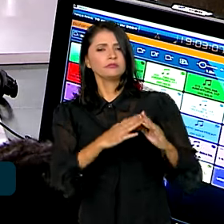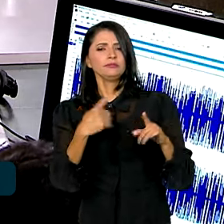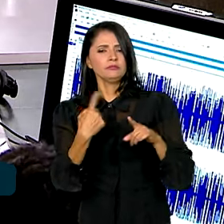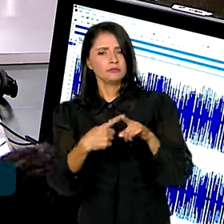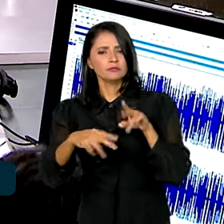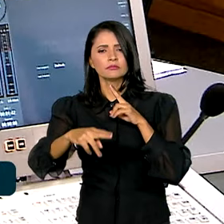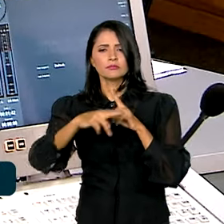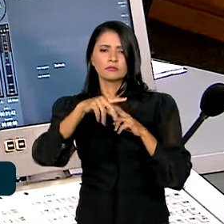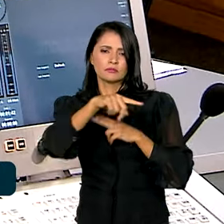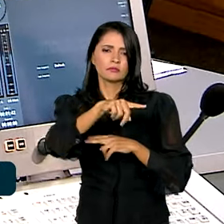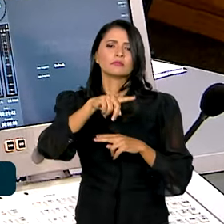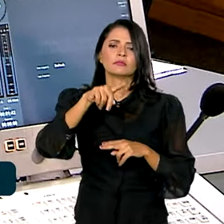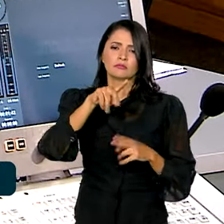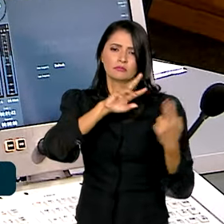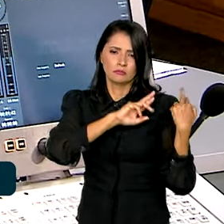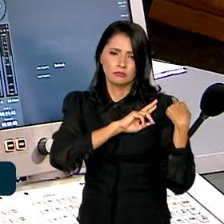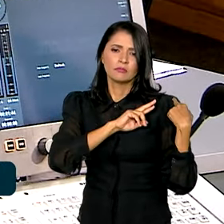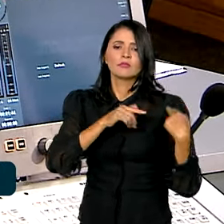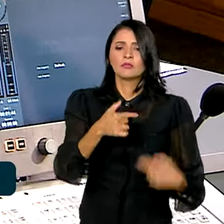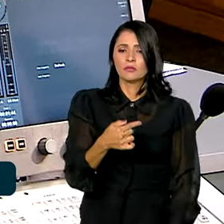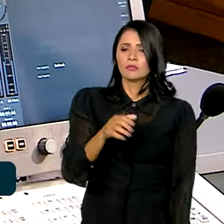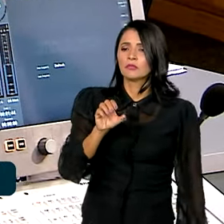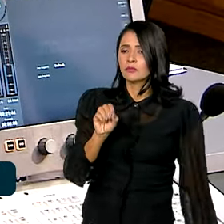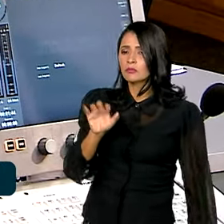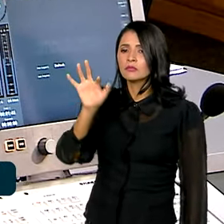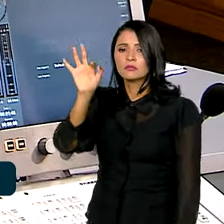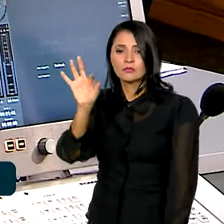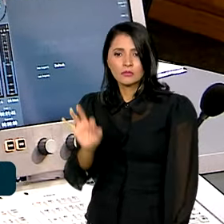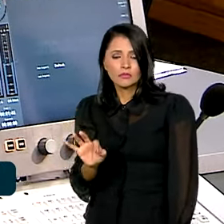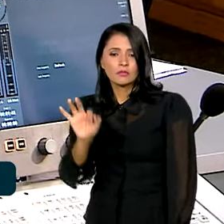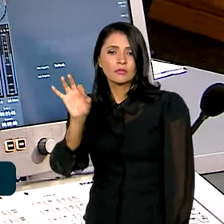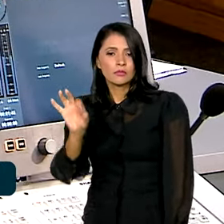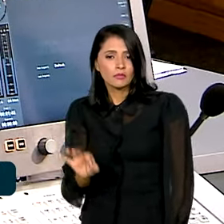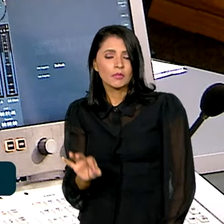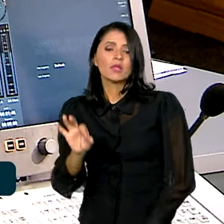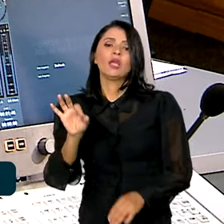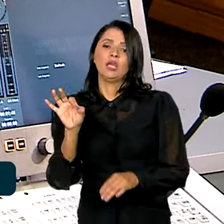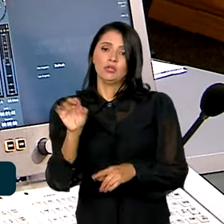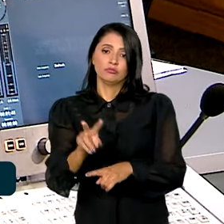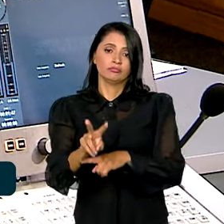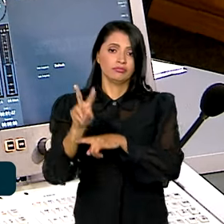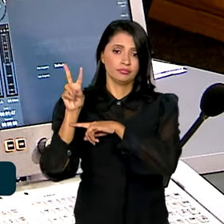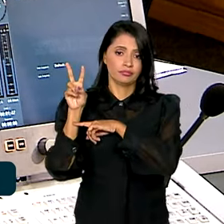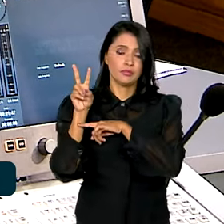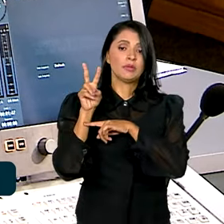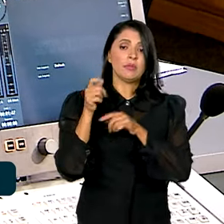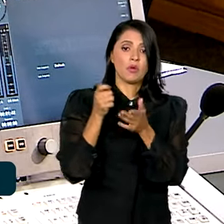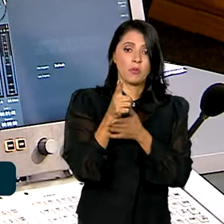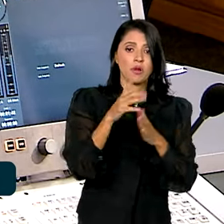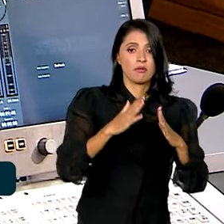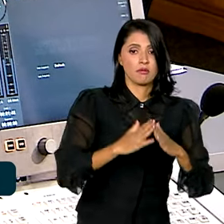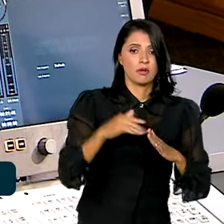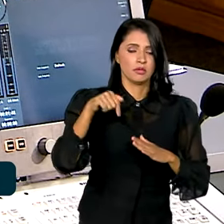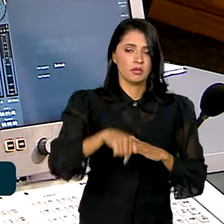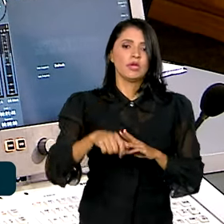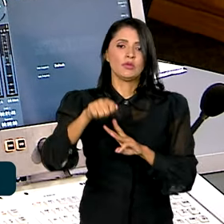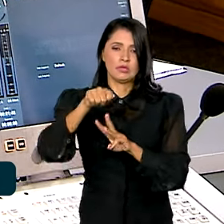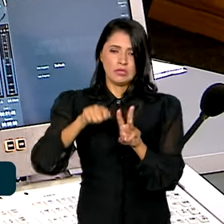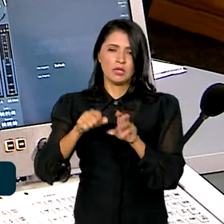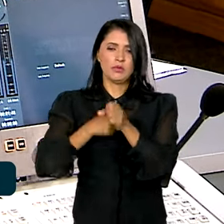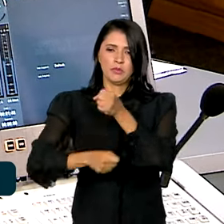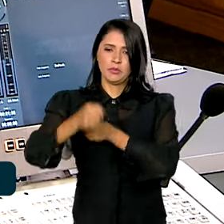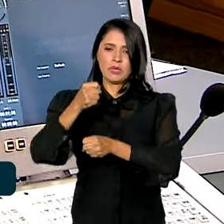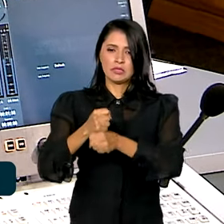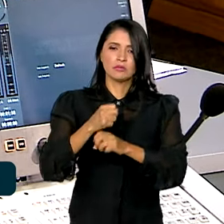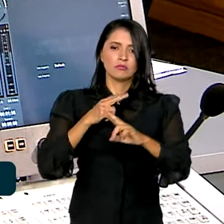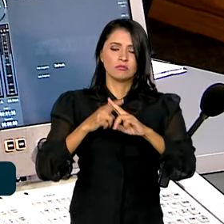Econômica é responsável por cerca de 70% dos financiamentos imobiliários do país. Inclusive, no terceiro trimestre do ano passado, o